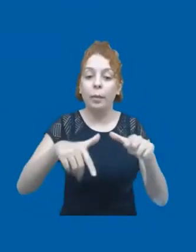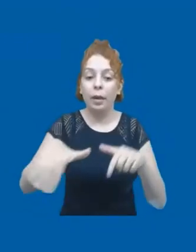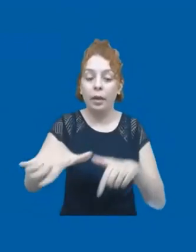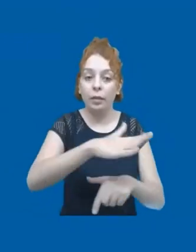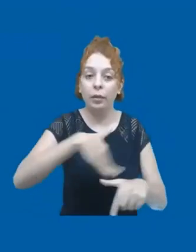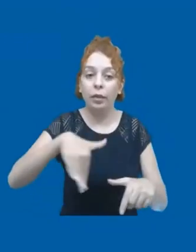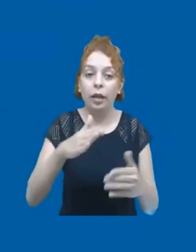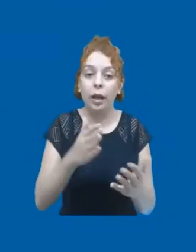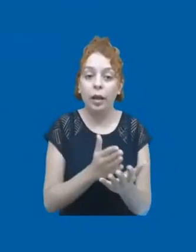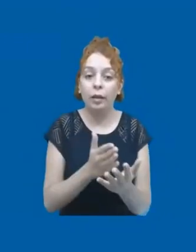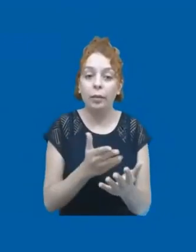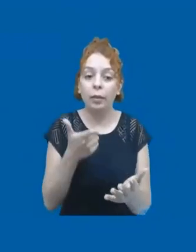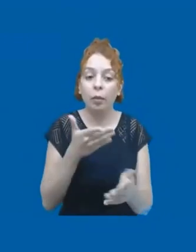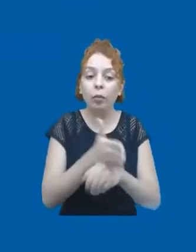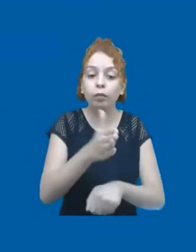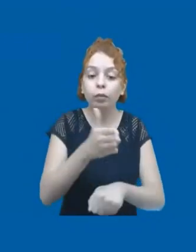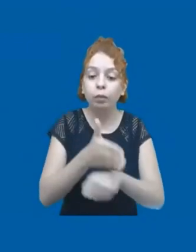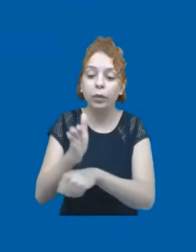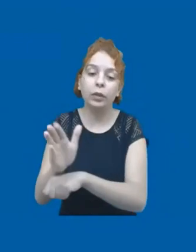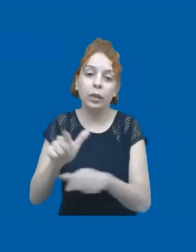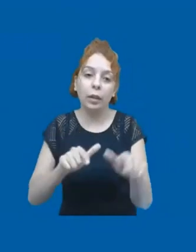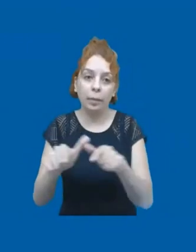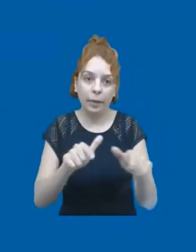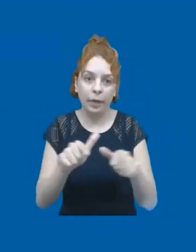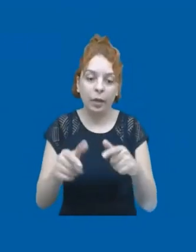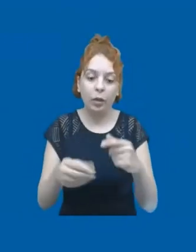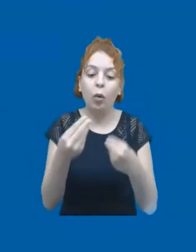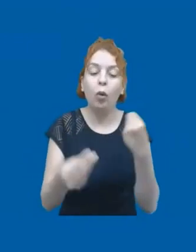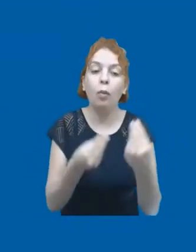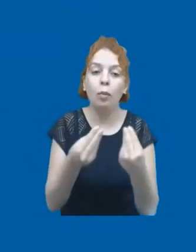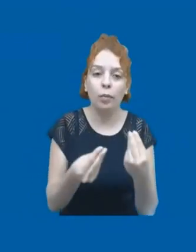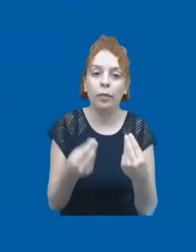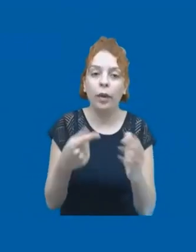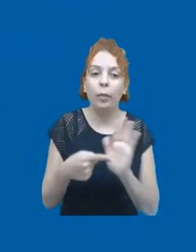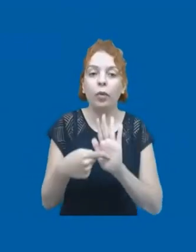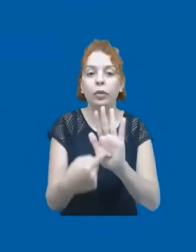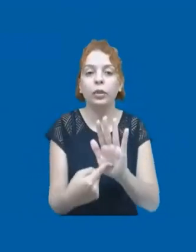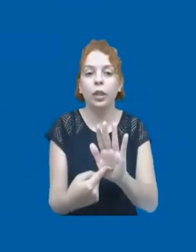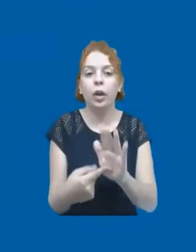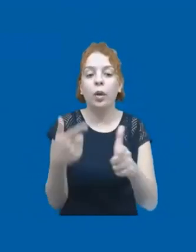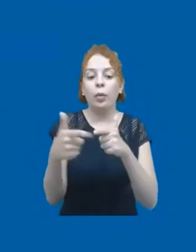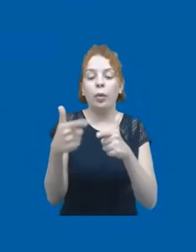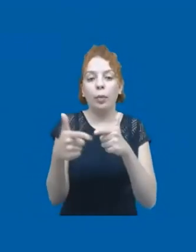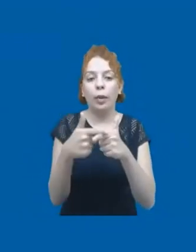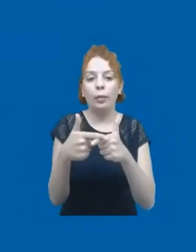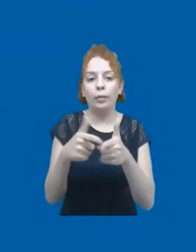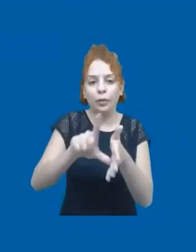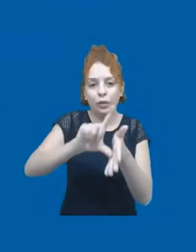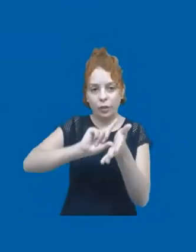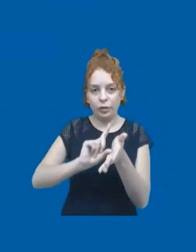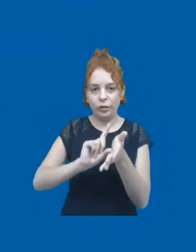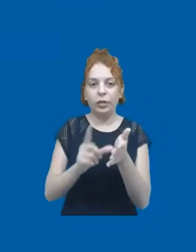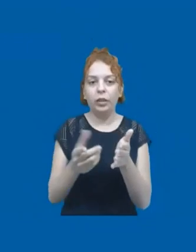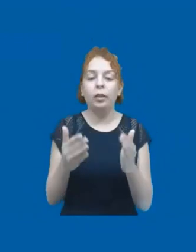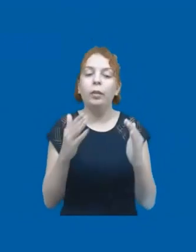acesso dessas crianças, desses jovens, no mercado produtivo, ao passo que alguns tiveram condições adequadas